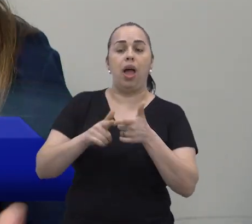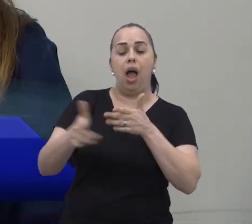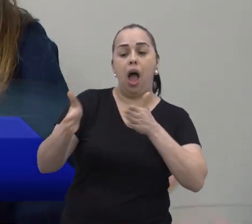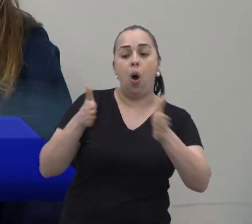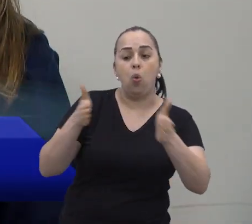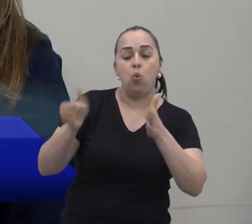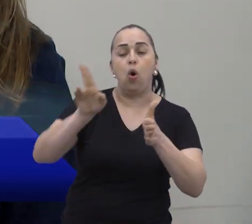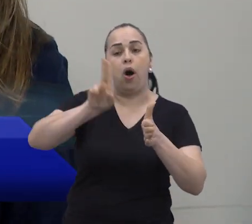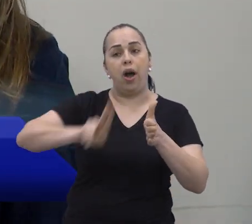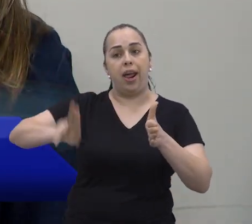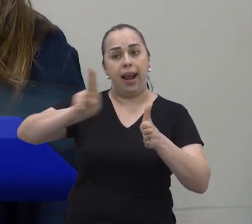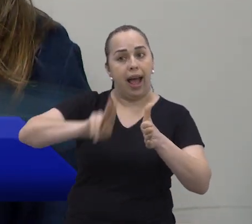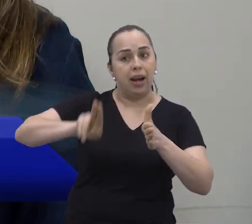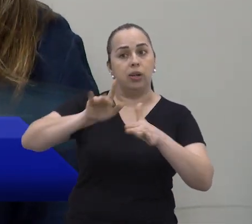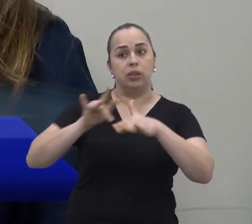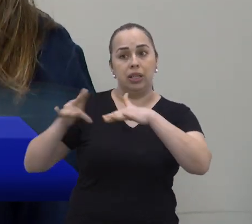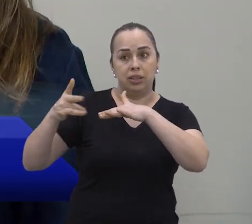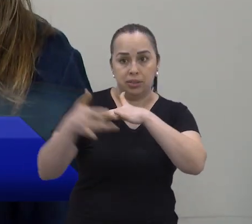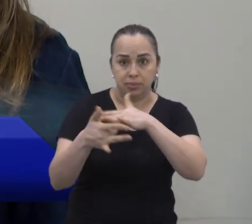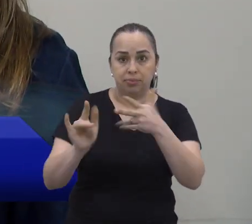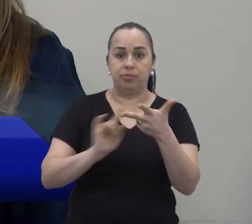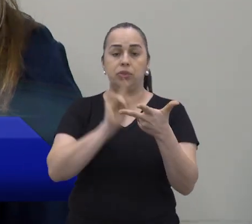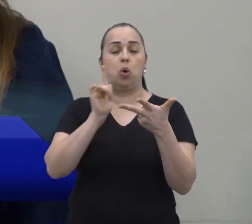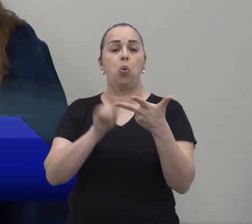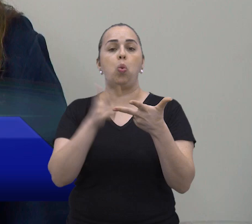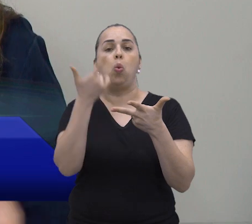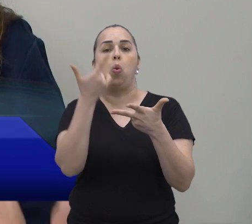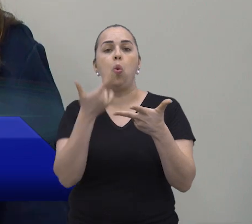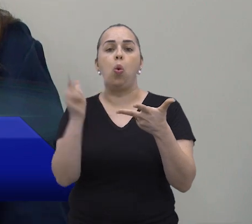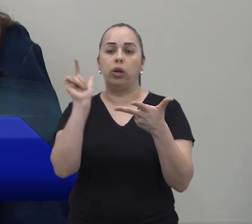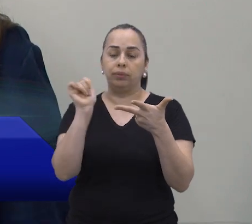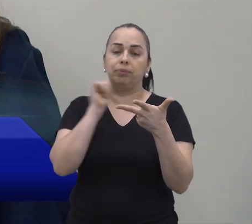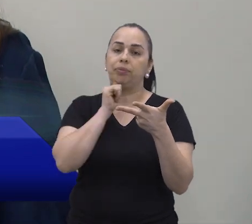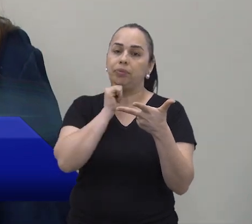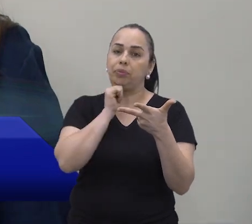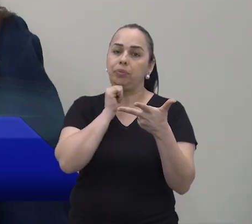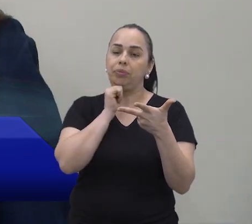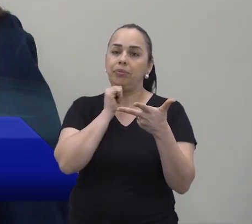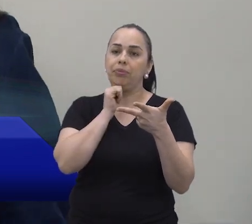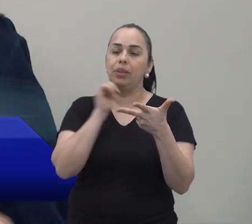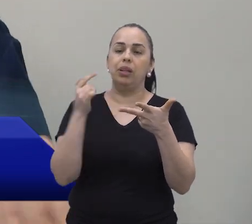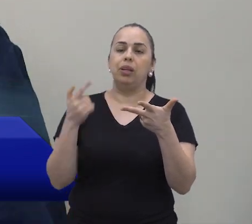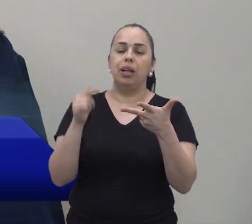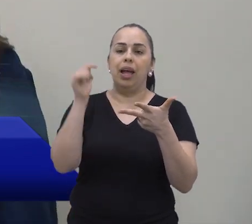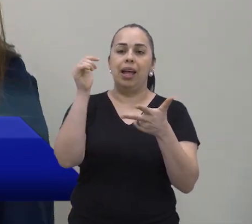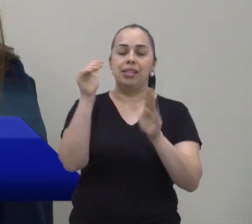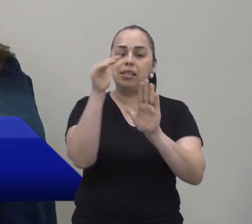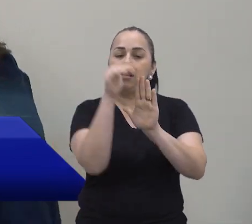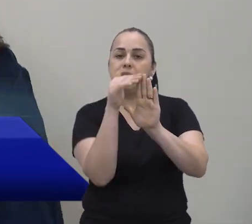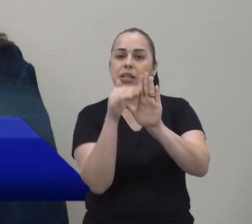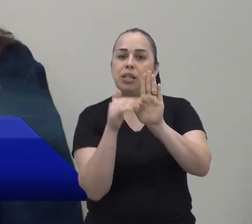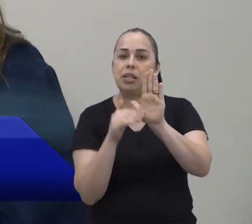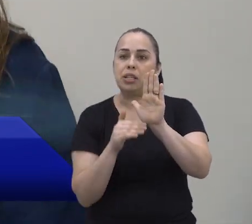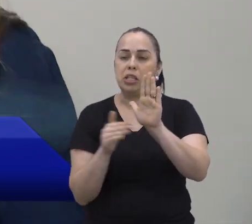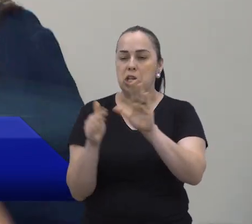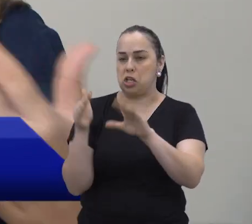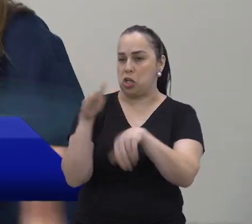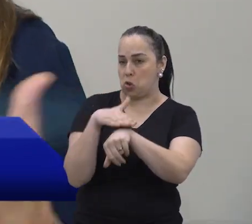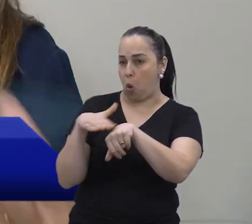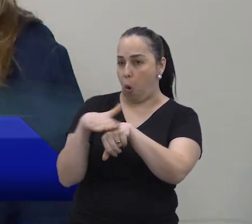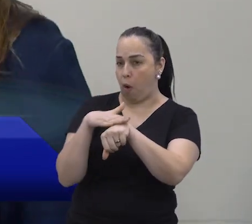trabalho, qual o horário de utilização dessa ferramenta. A outra coisa é como que eu documento todas essas